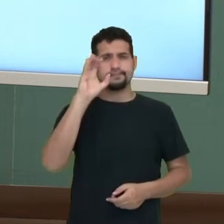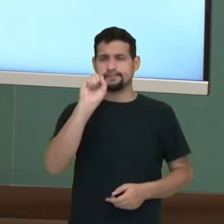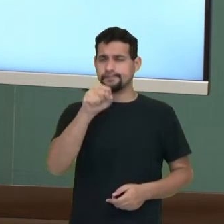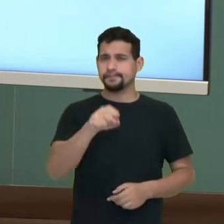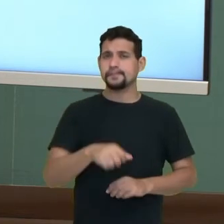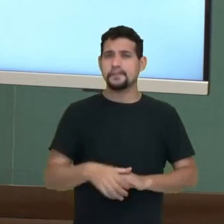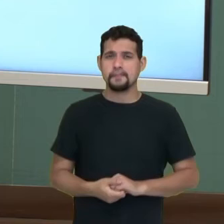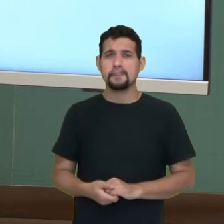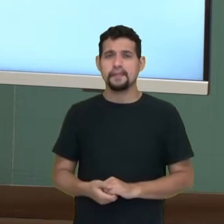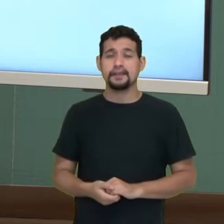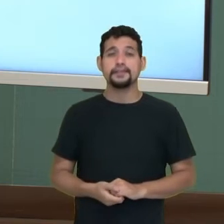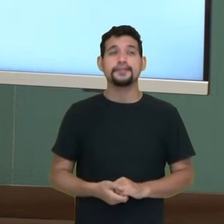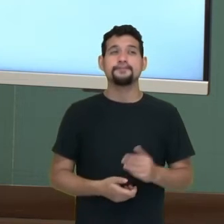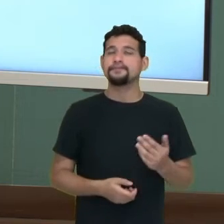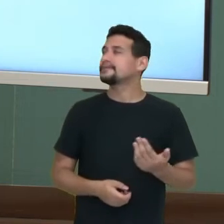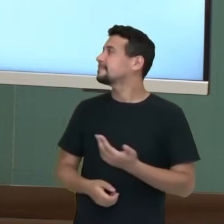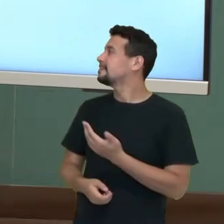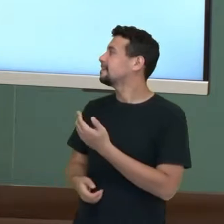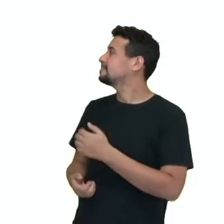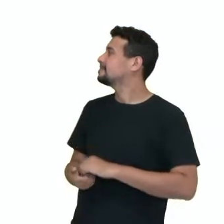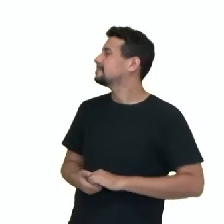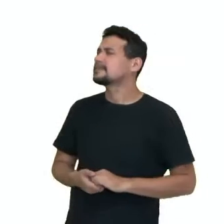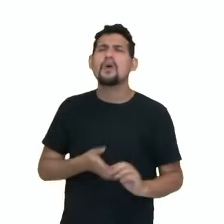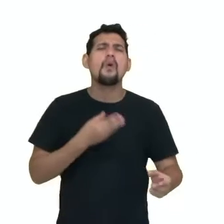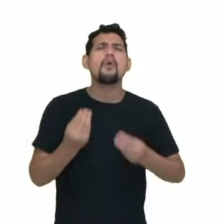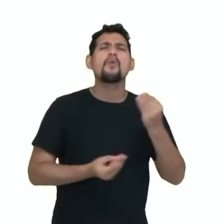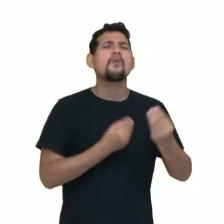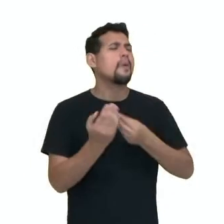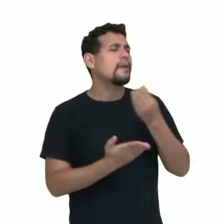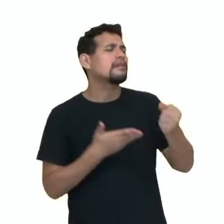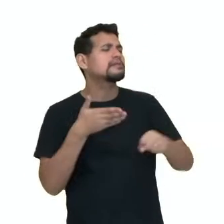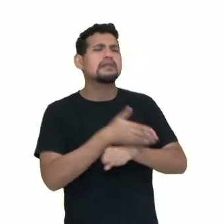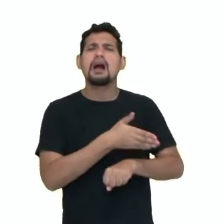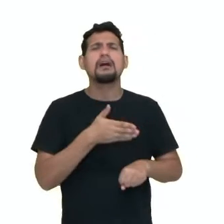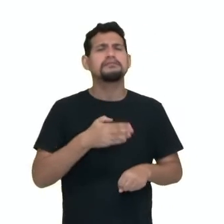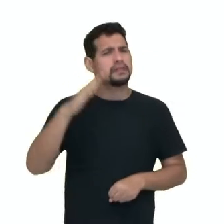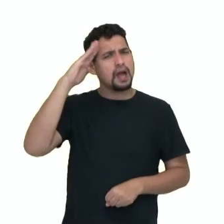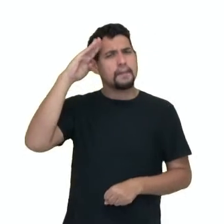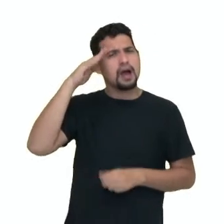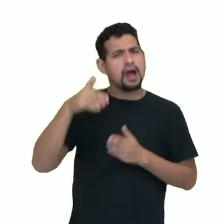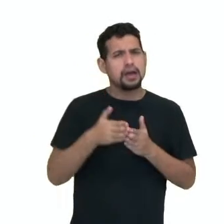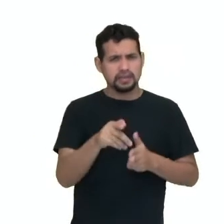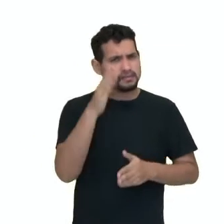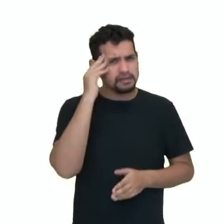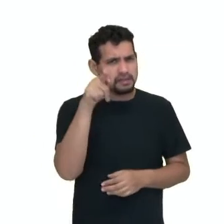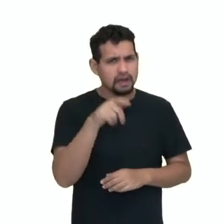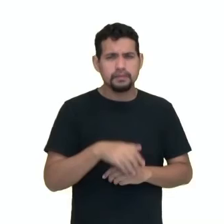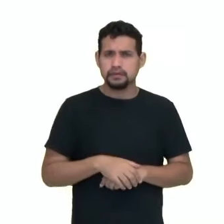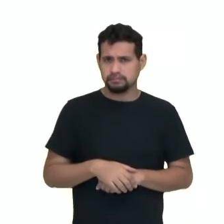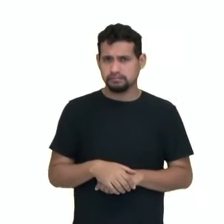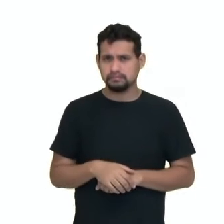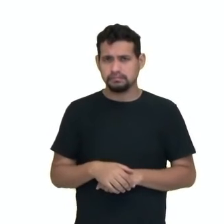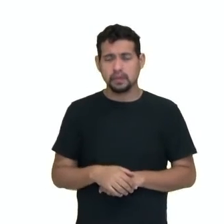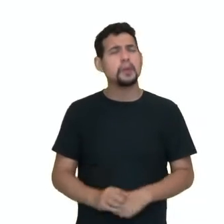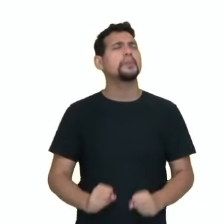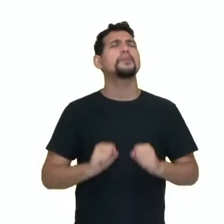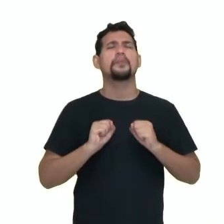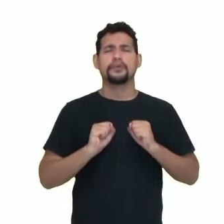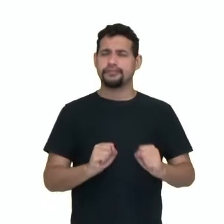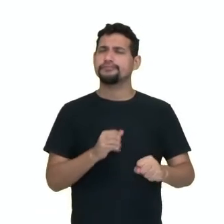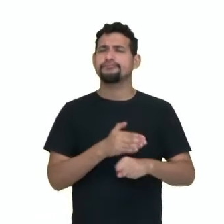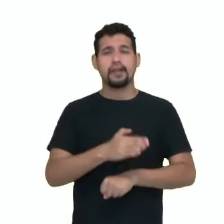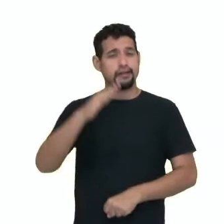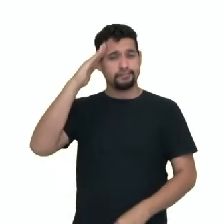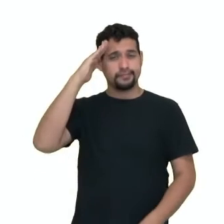tem. E aqui, as formas de ingresso. Primeiramente, é importante saber que é possível ingressar na